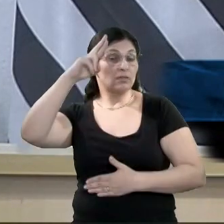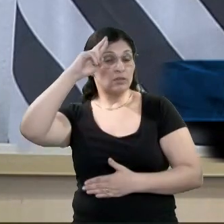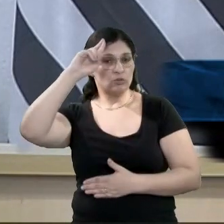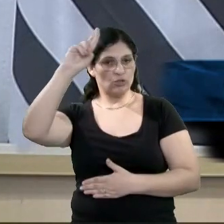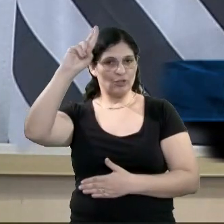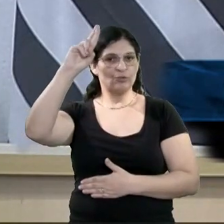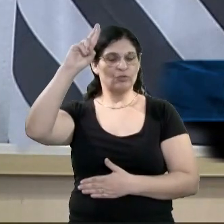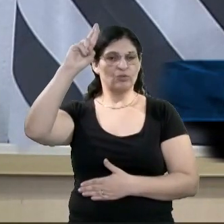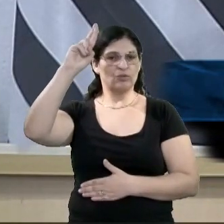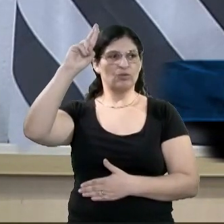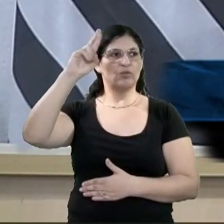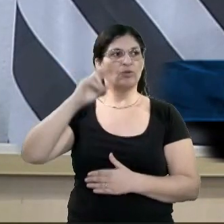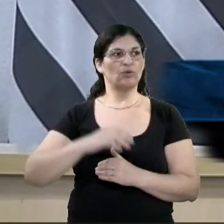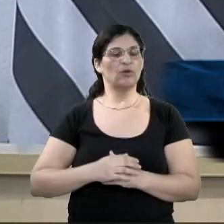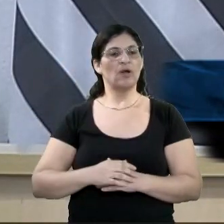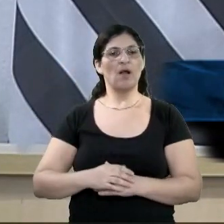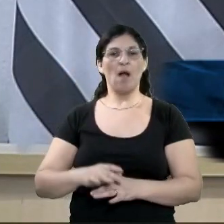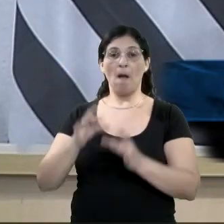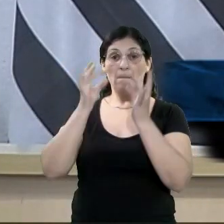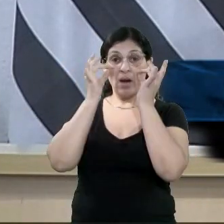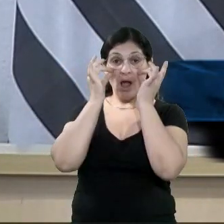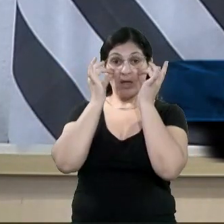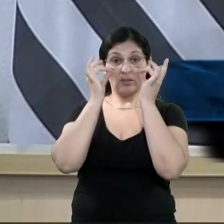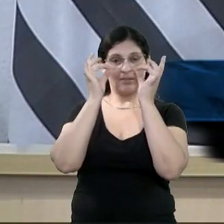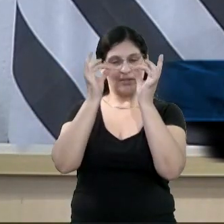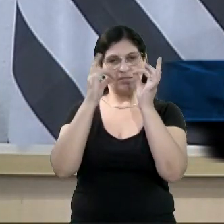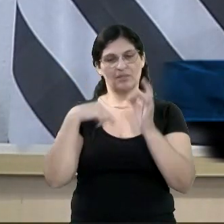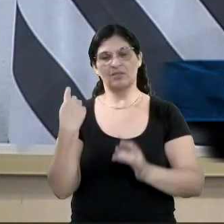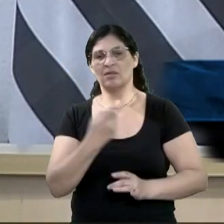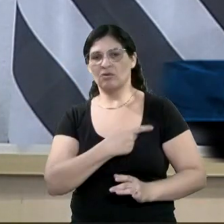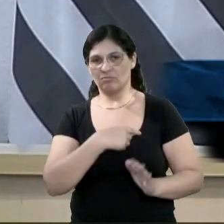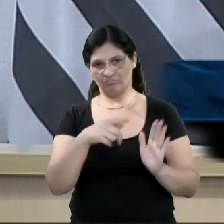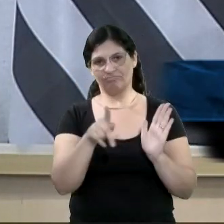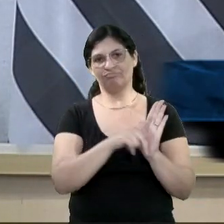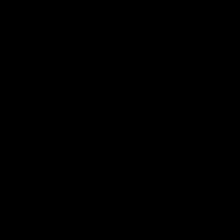pela atenção do nosso ofício e atenção principalmente aos professores.